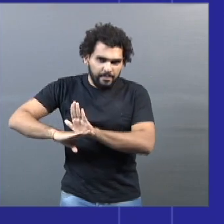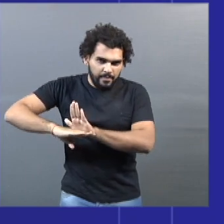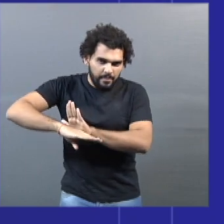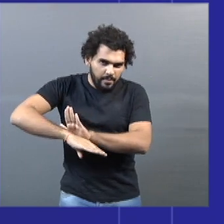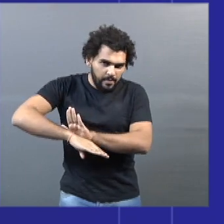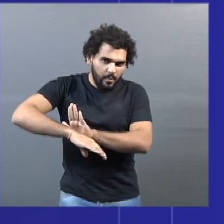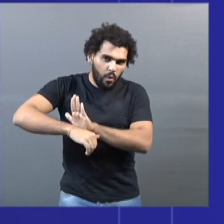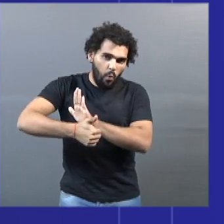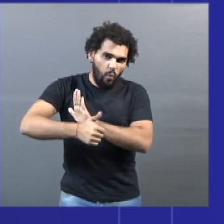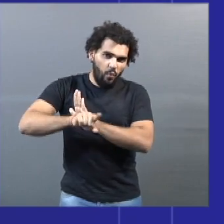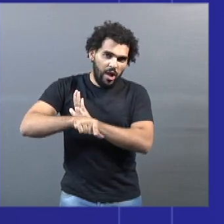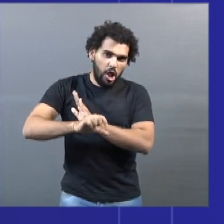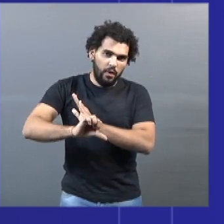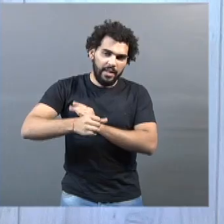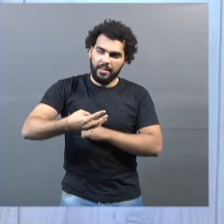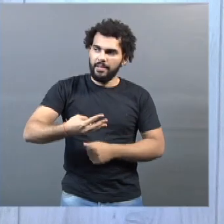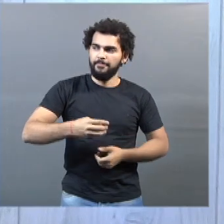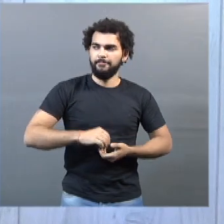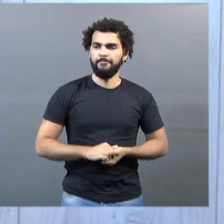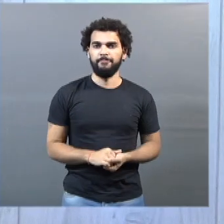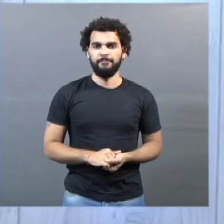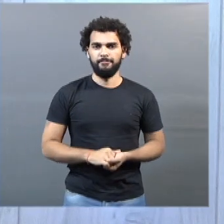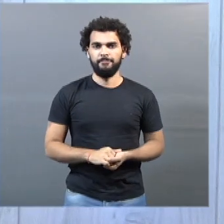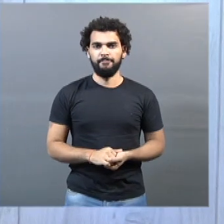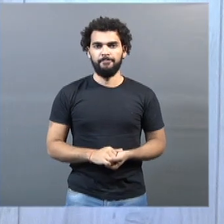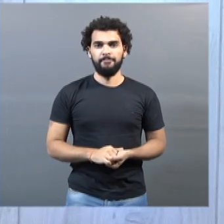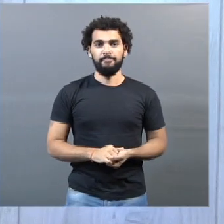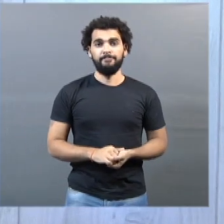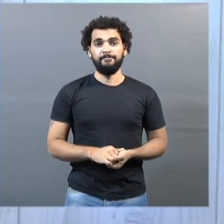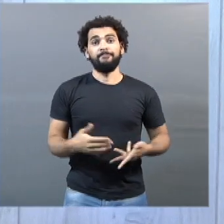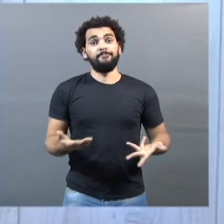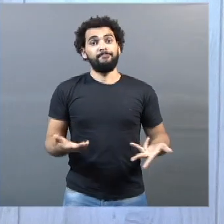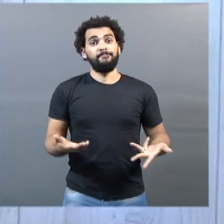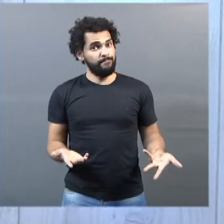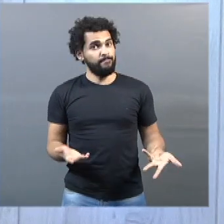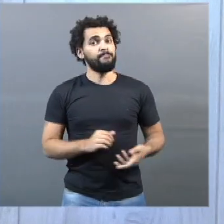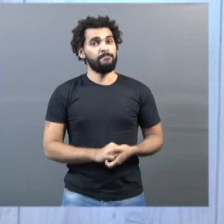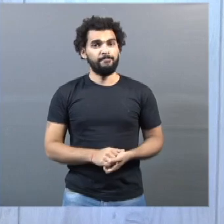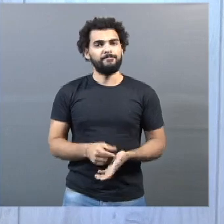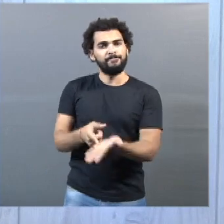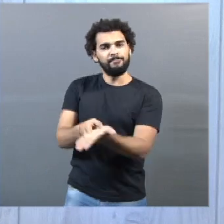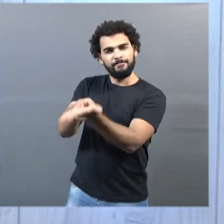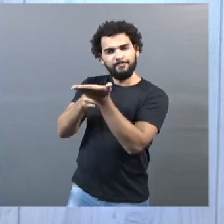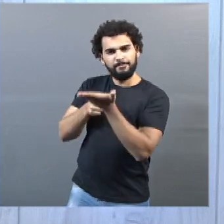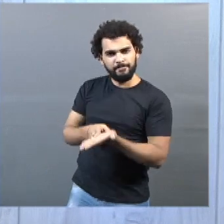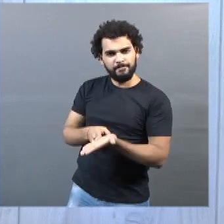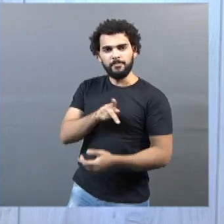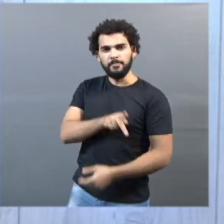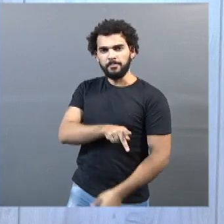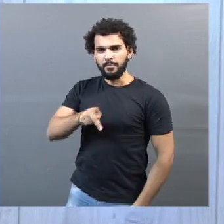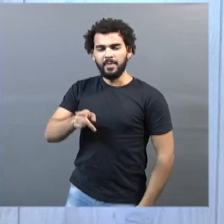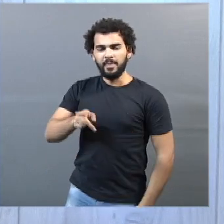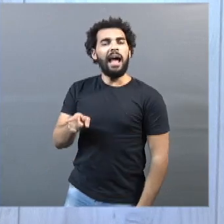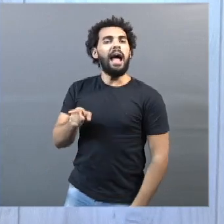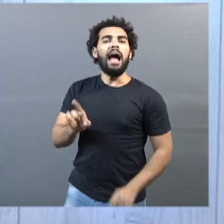,93%. Então, nós ouvimos também o professor especialista em geografia da saúde da